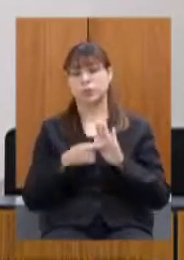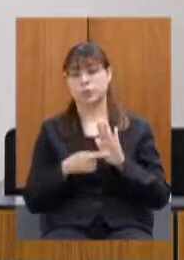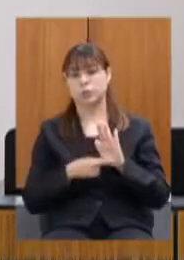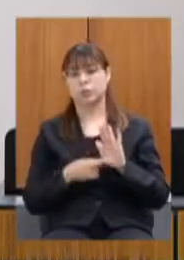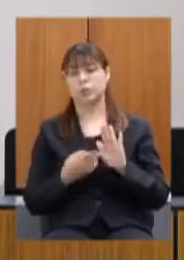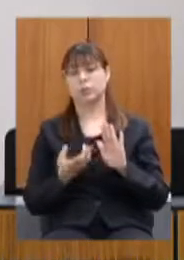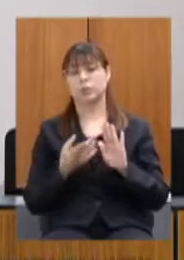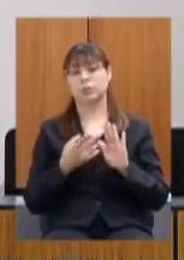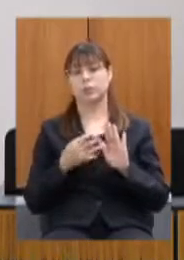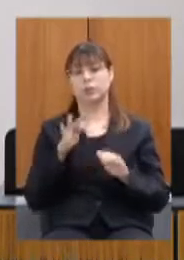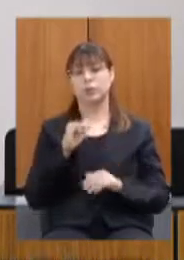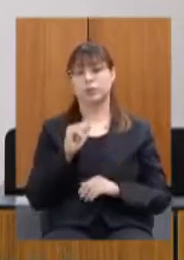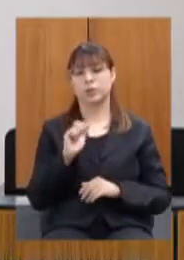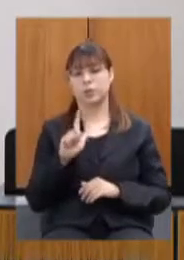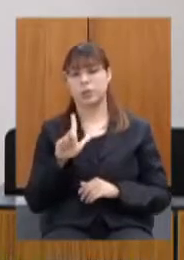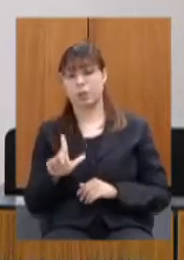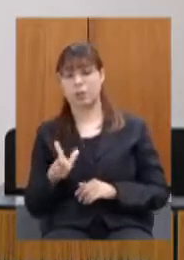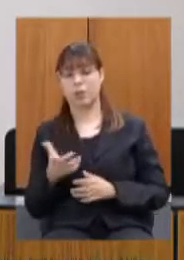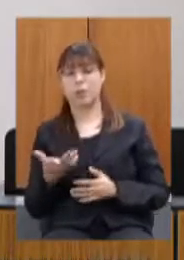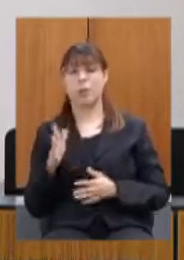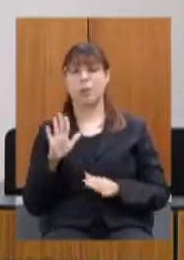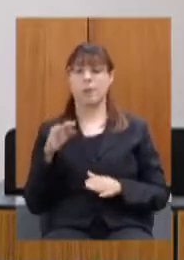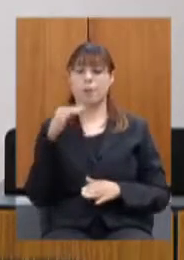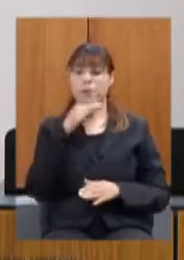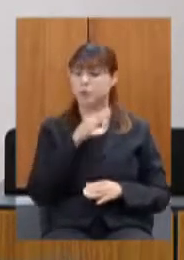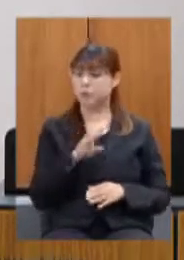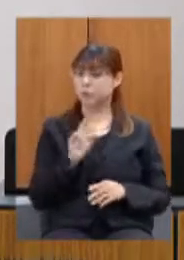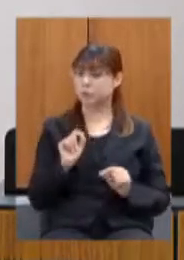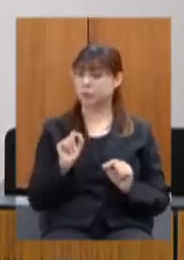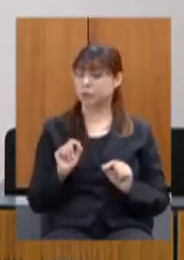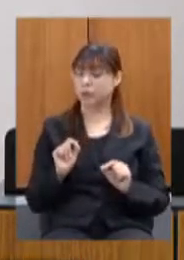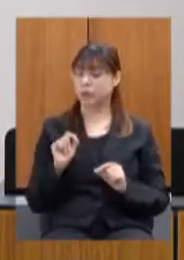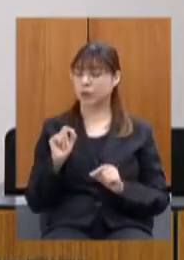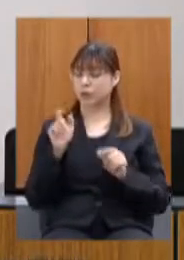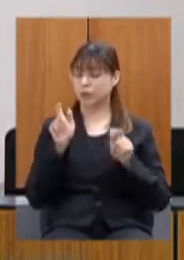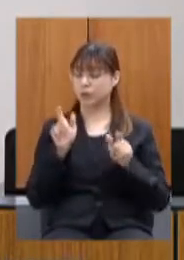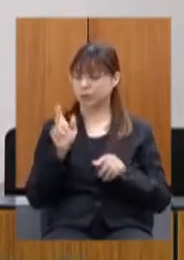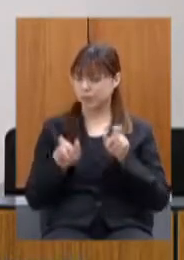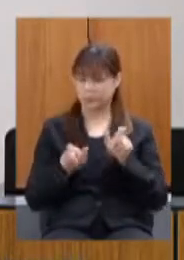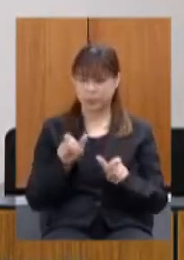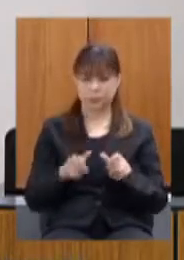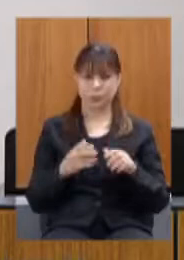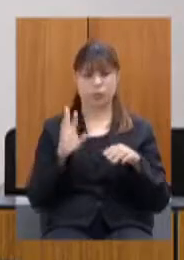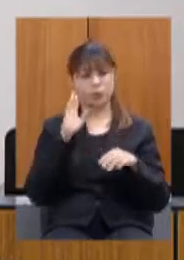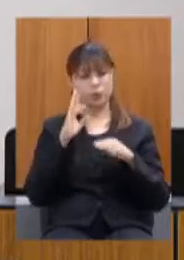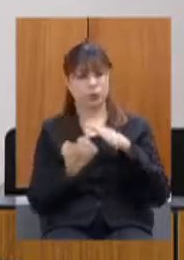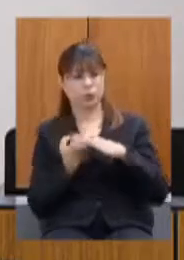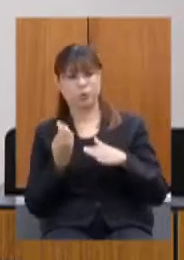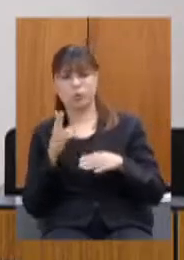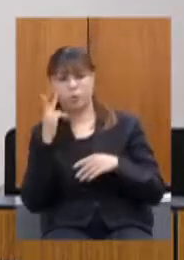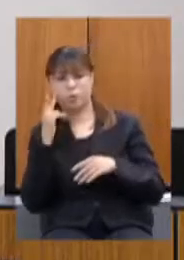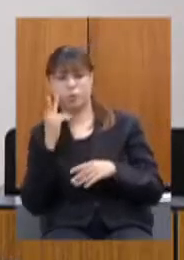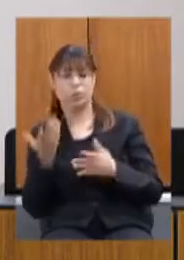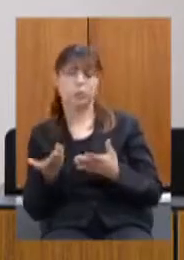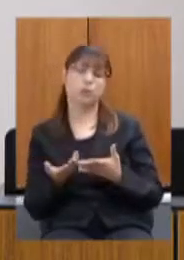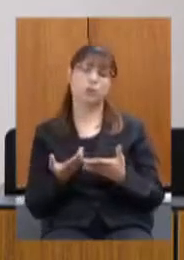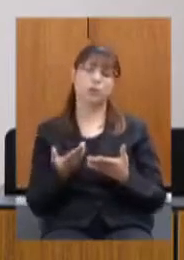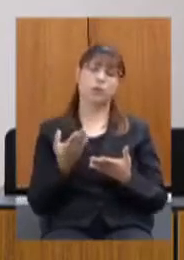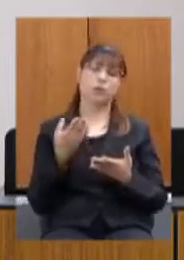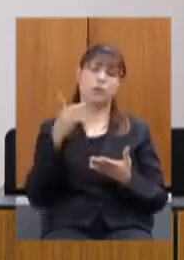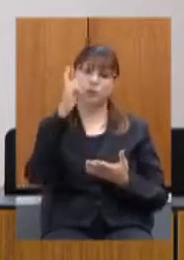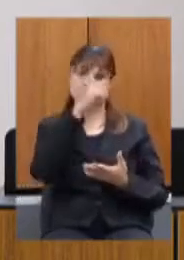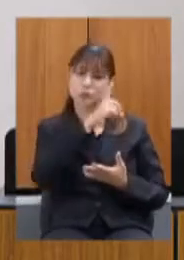no entanto o que temos visto é uma enorme dificuldade das pessoas físicas e jurídicas de se verem dispensadas da apresentação da